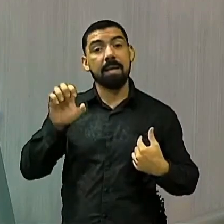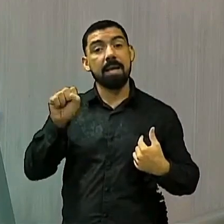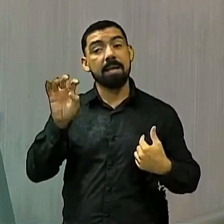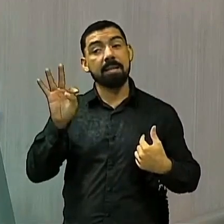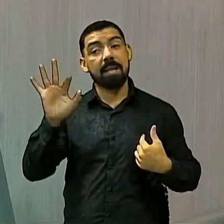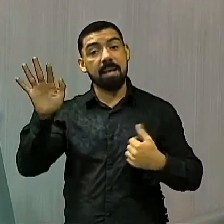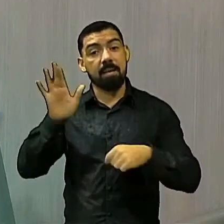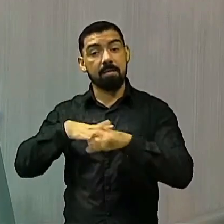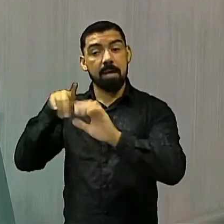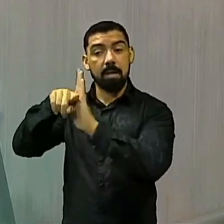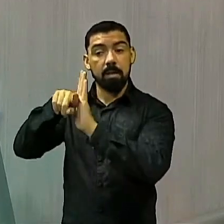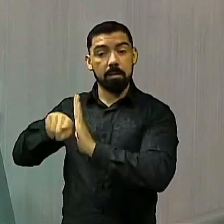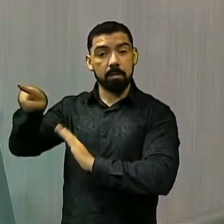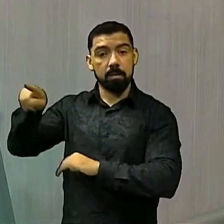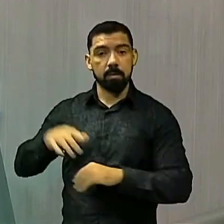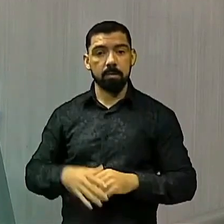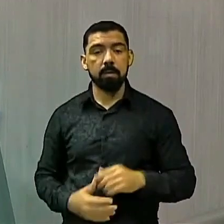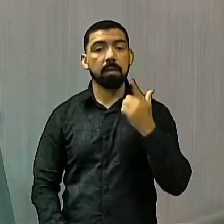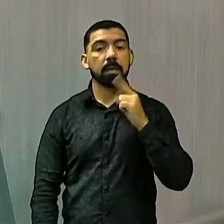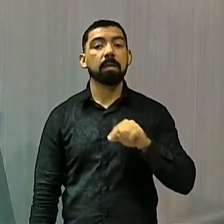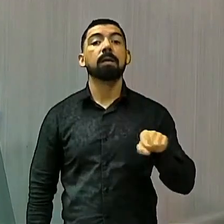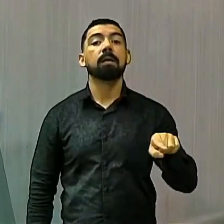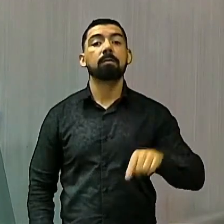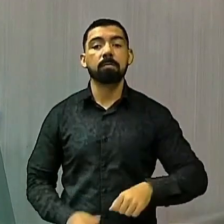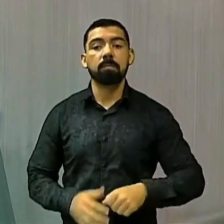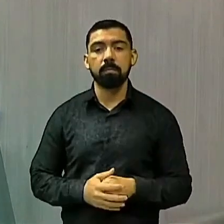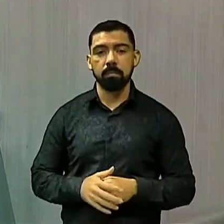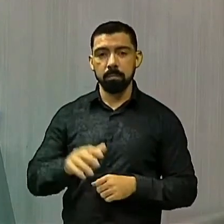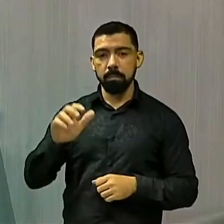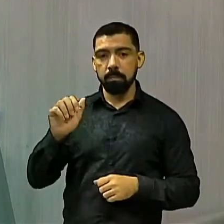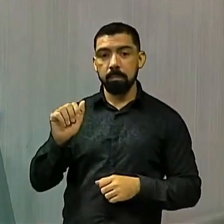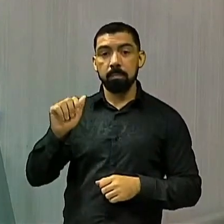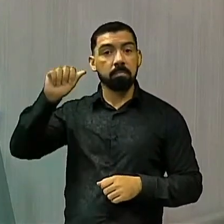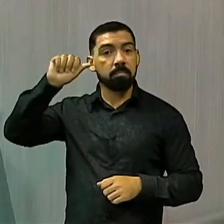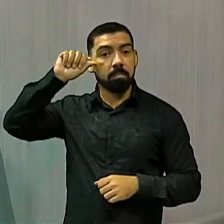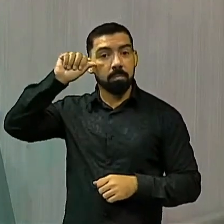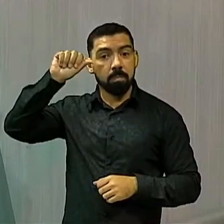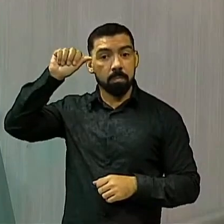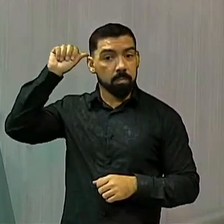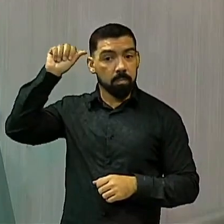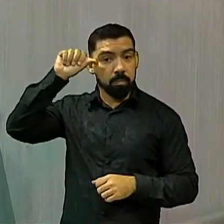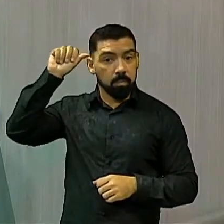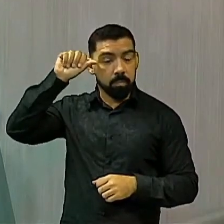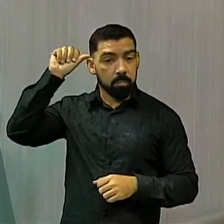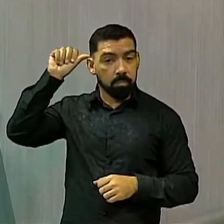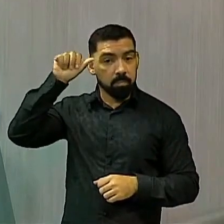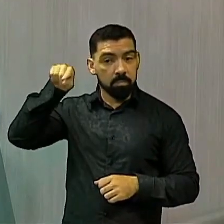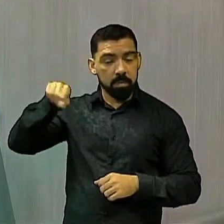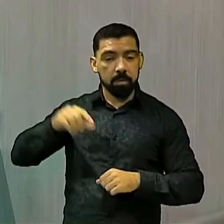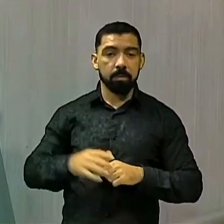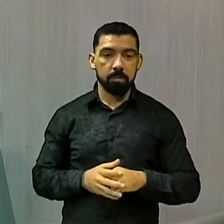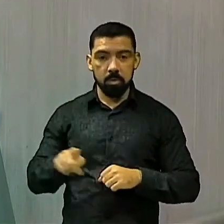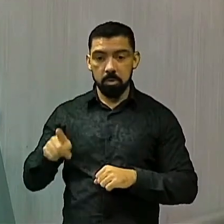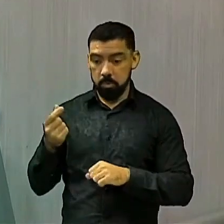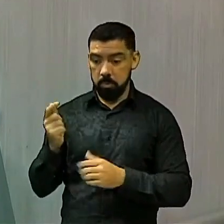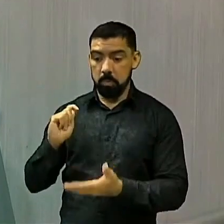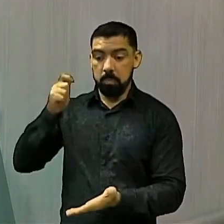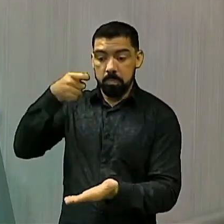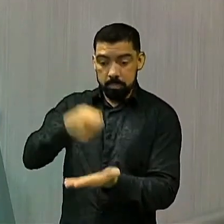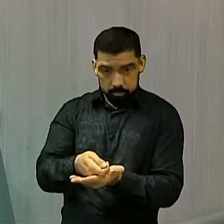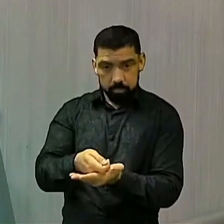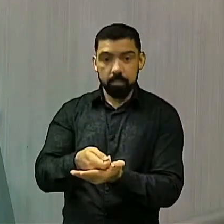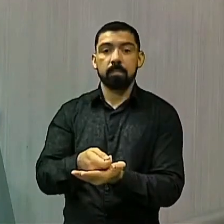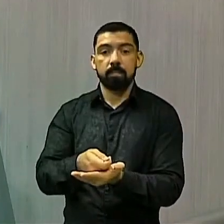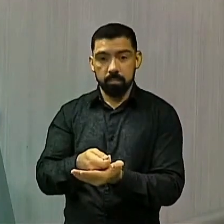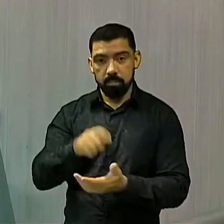investigando, chamado André Fernandes. Patrocinou o 8 de janeiro, isso